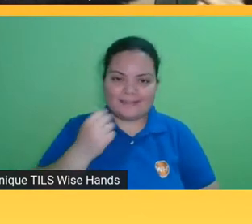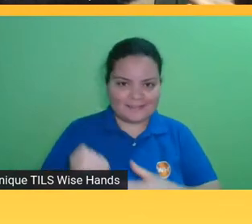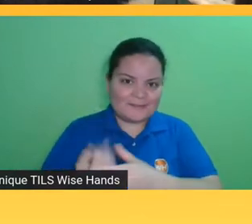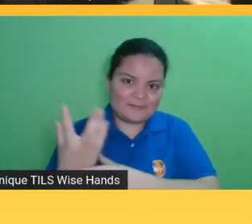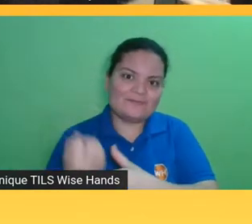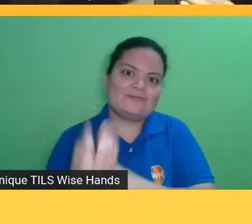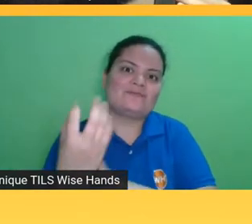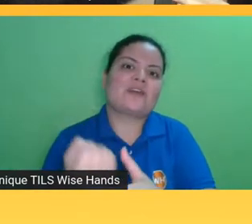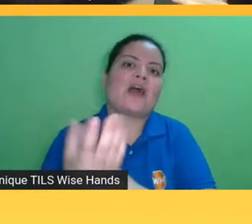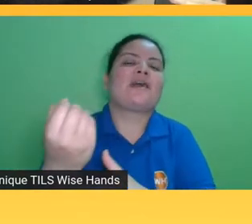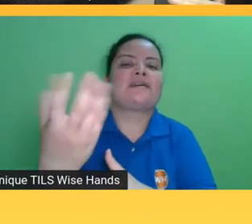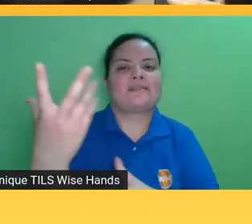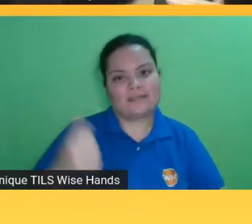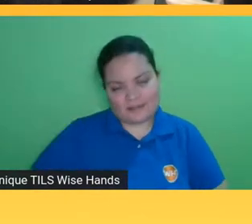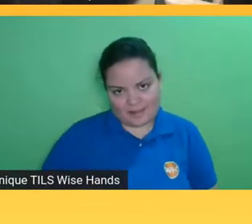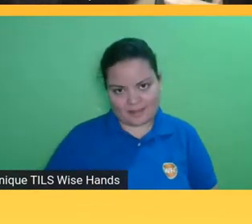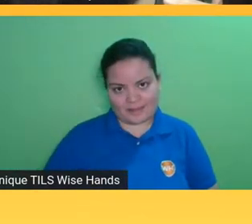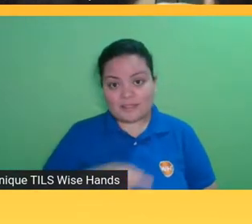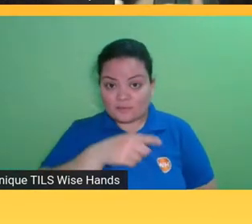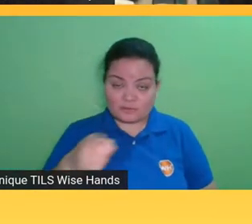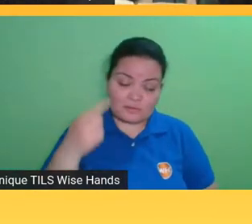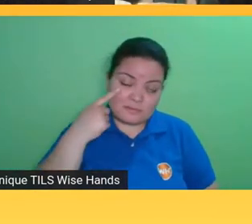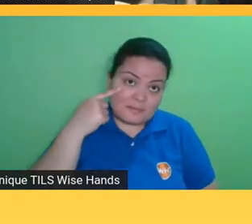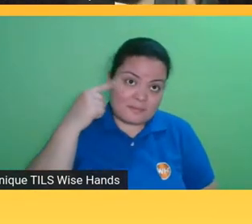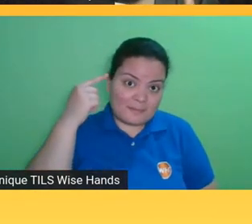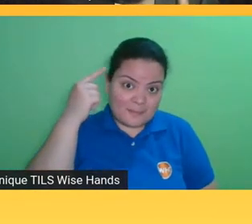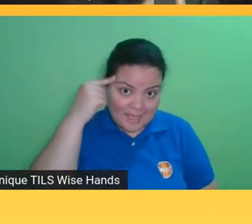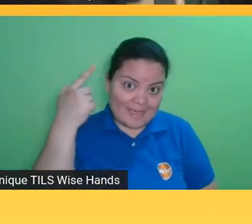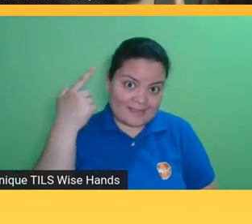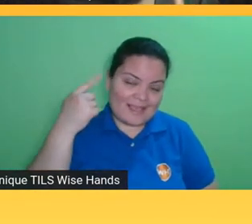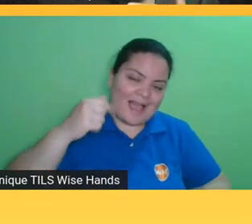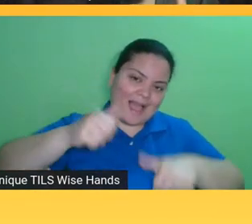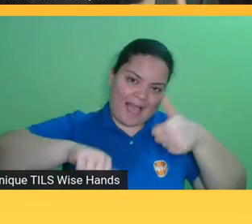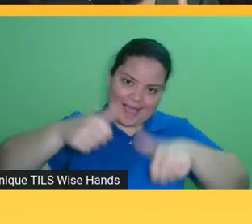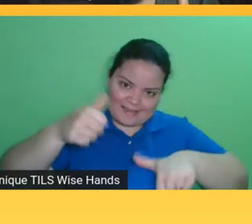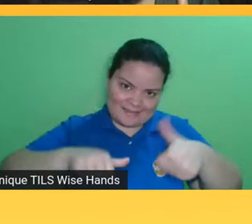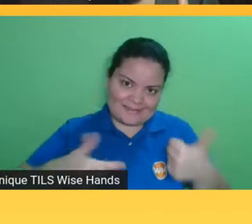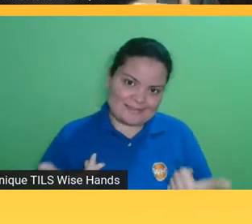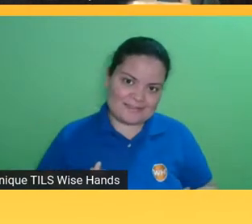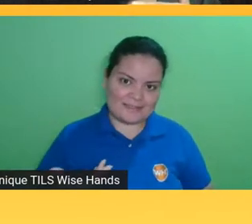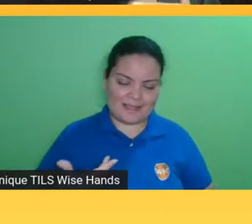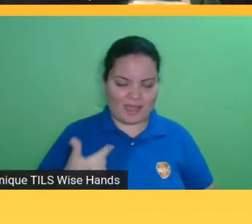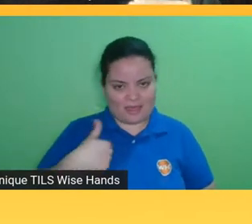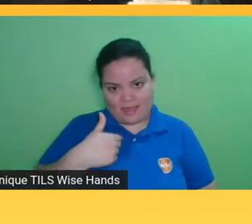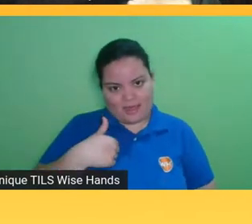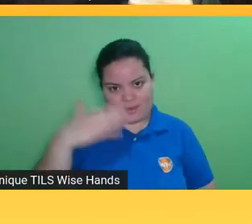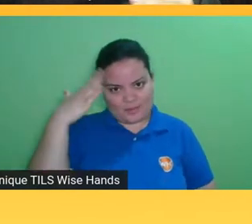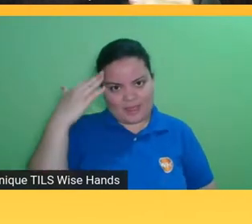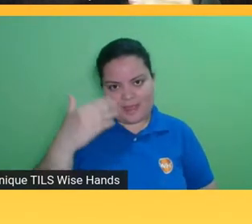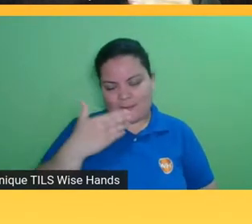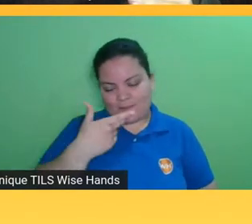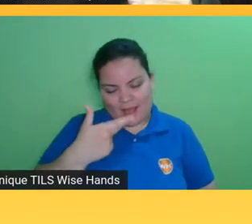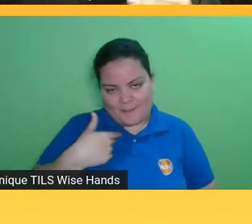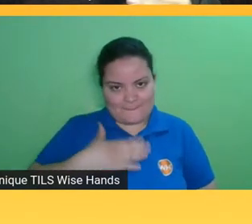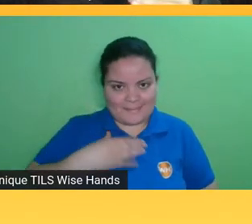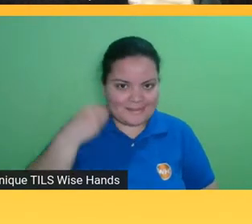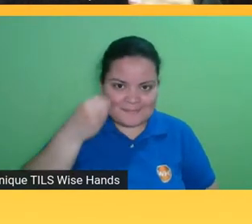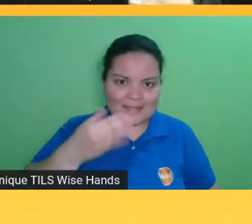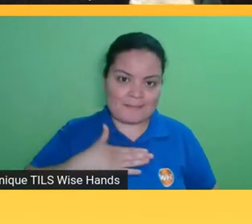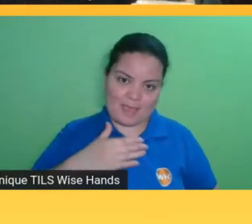mais baixas nunca tiveram muito acesso a isso eu mesma venho de uma família muito pobre que era isso